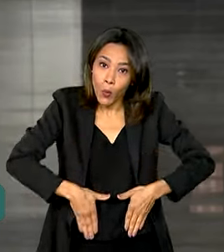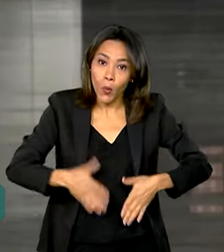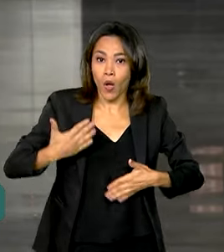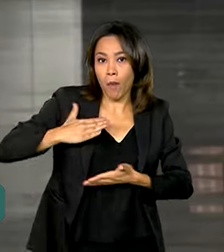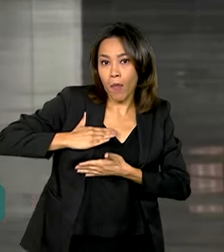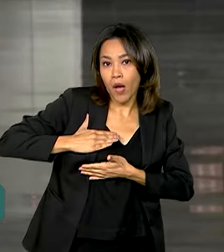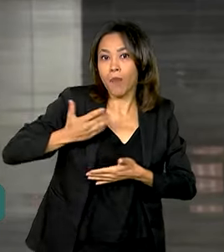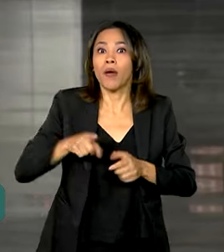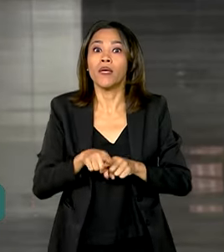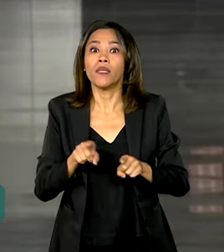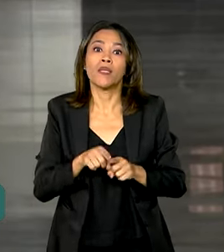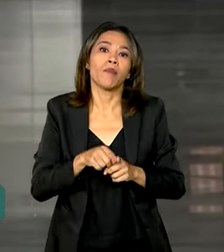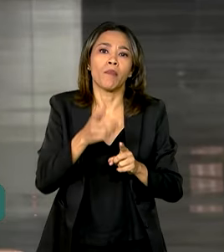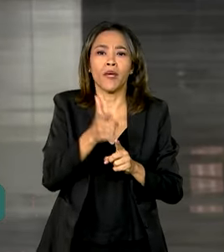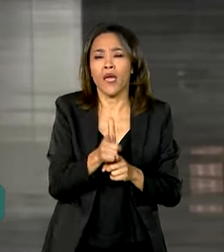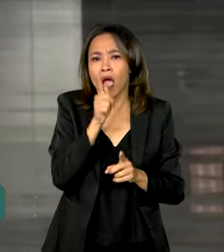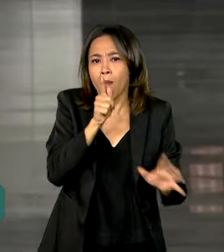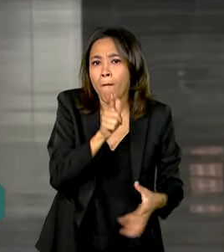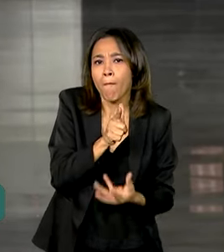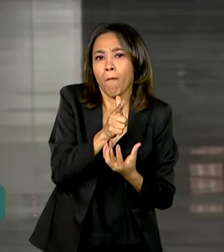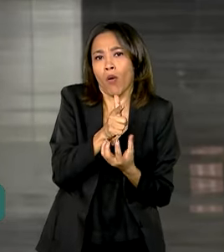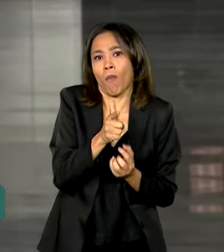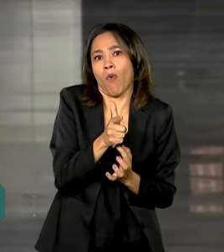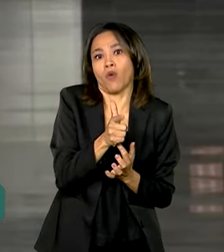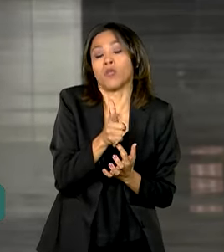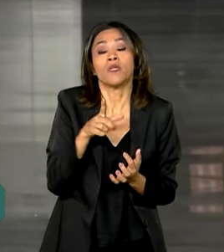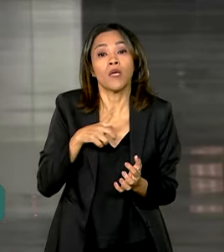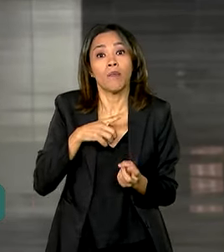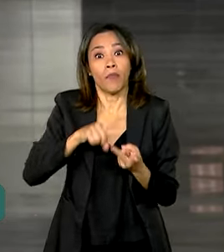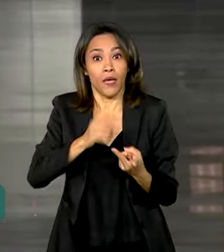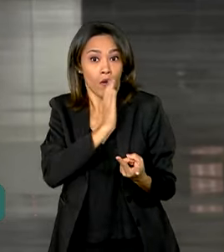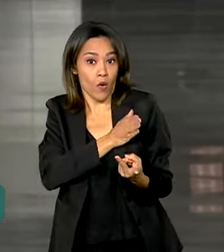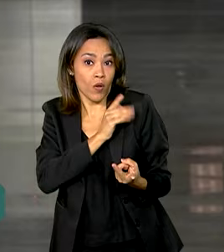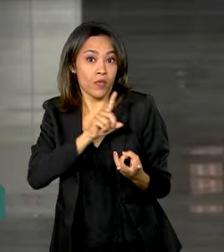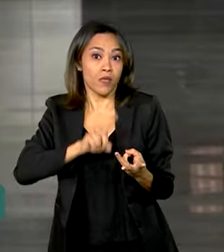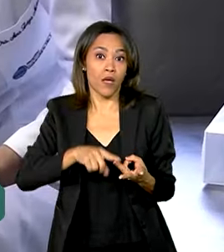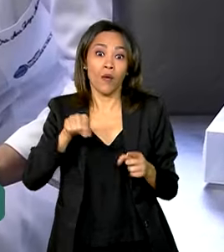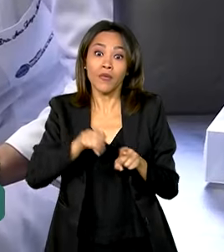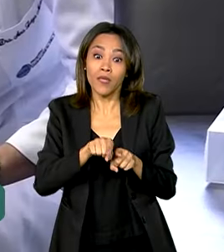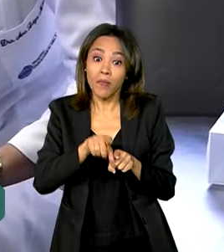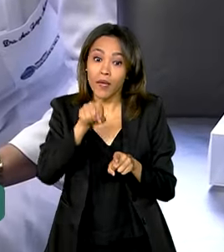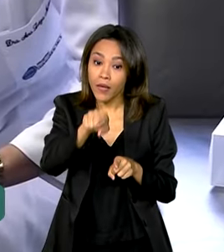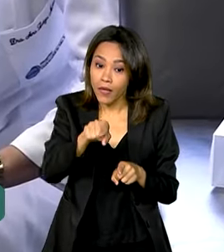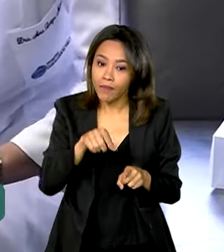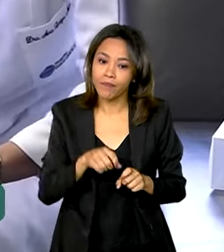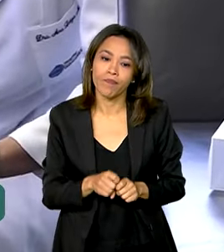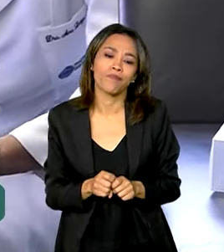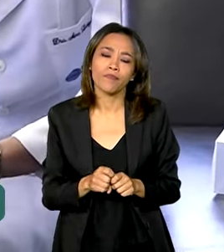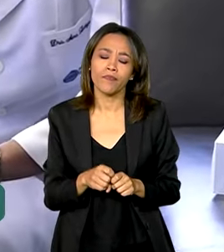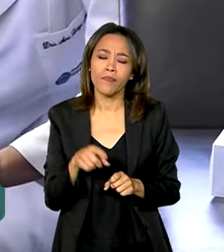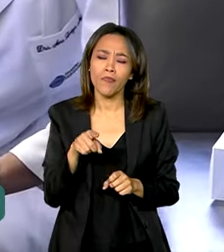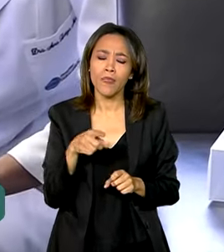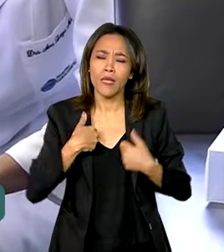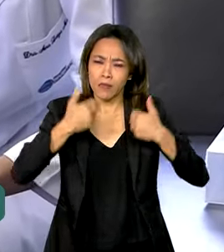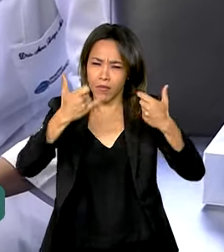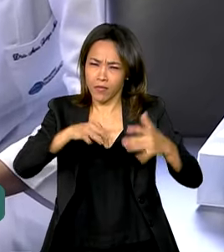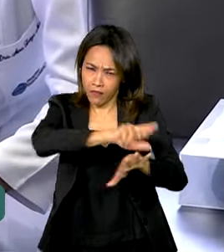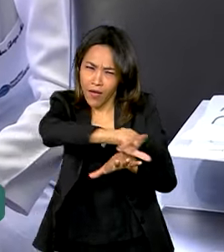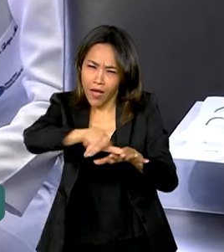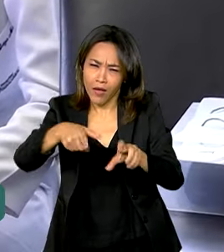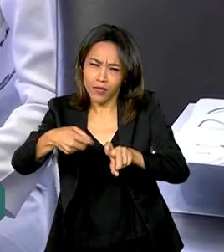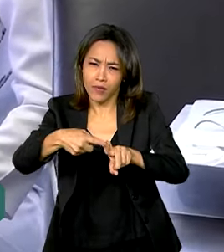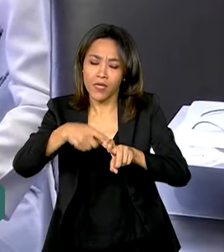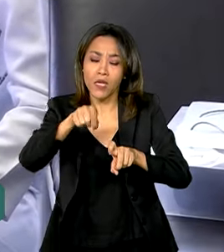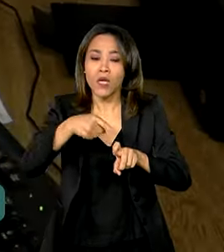e próstata, além de cardiologia, otorrino e oftalmologia. A expectativa do governo é que, com um novo